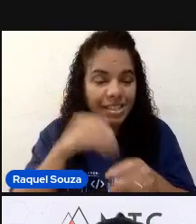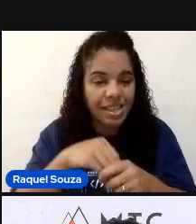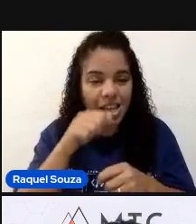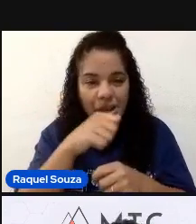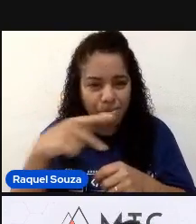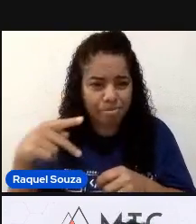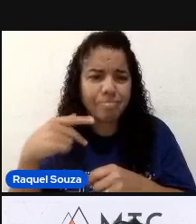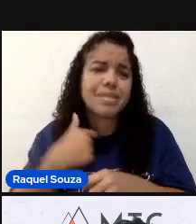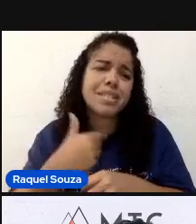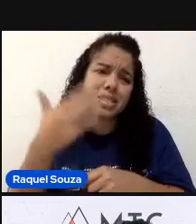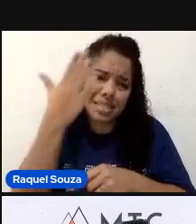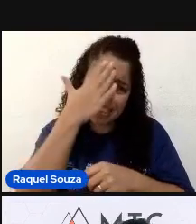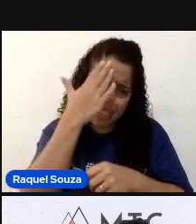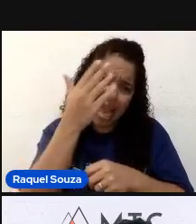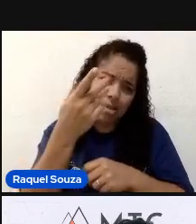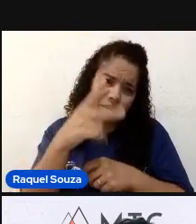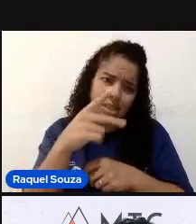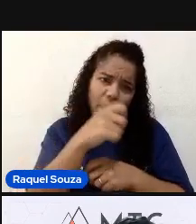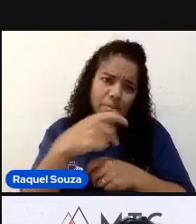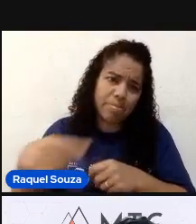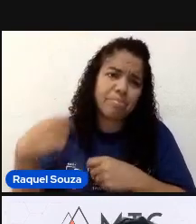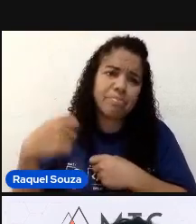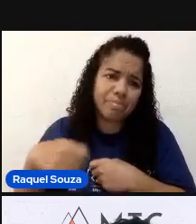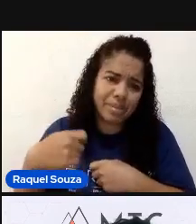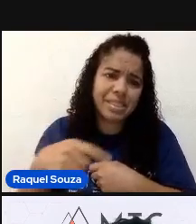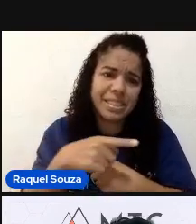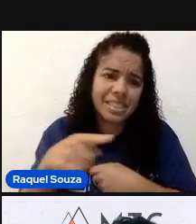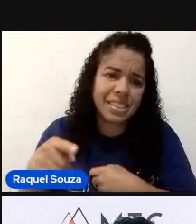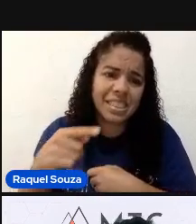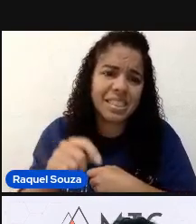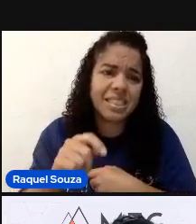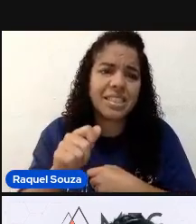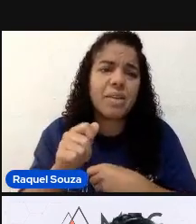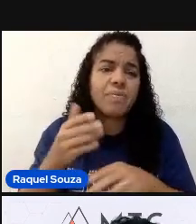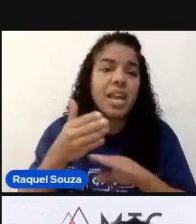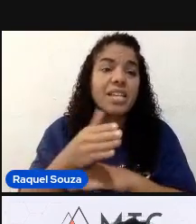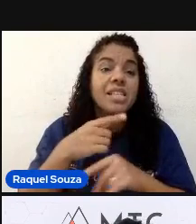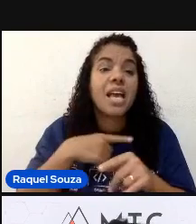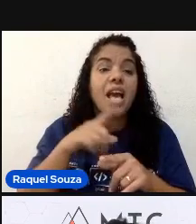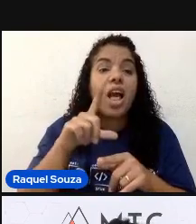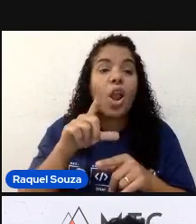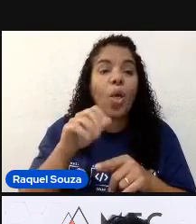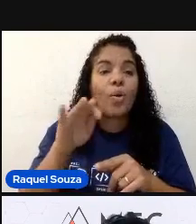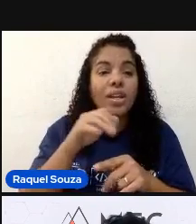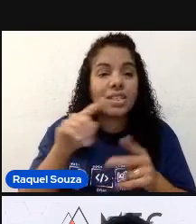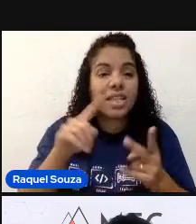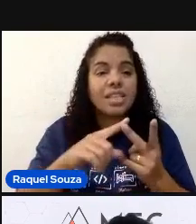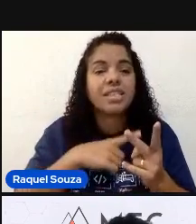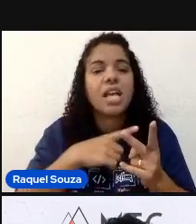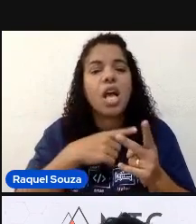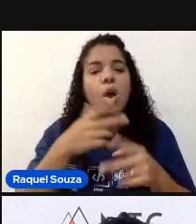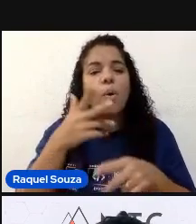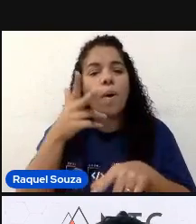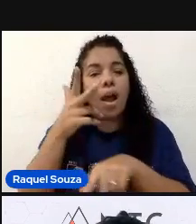que... O seu aplicativo precisa de acesso à localização, muitas das vezes, à câmera.